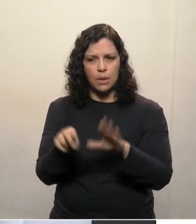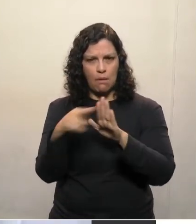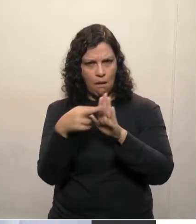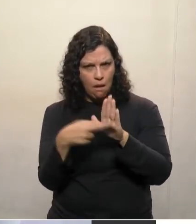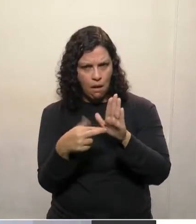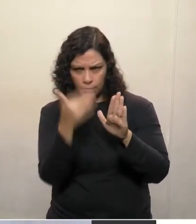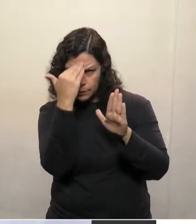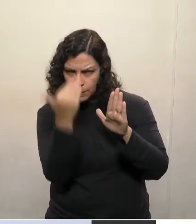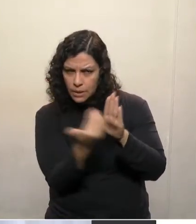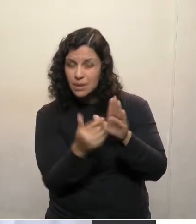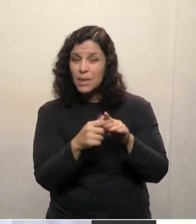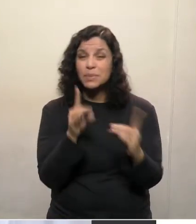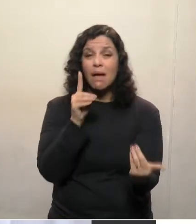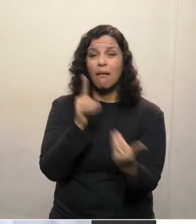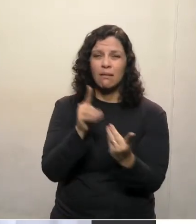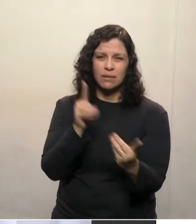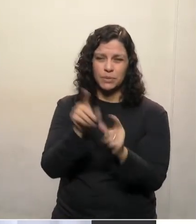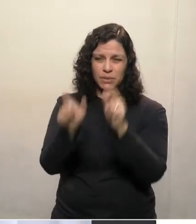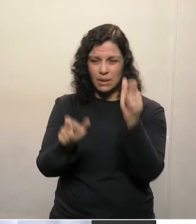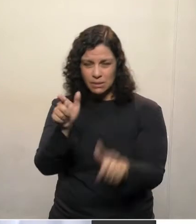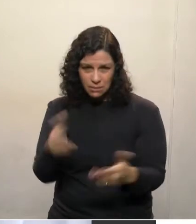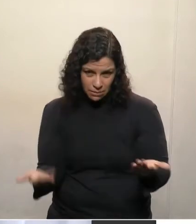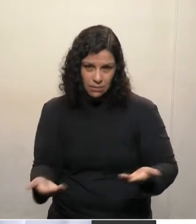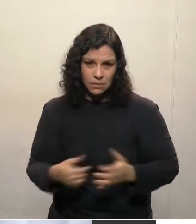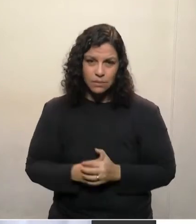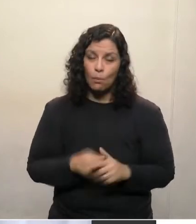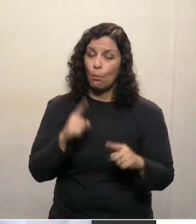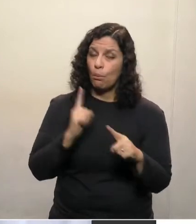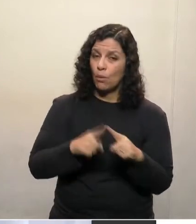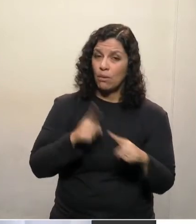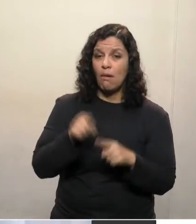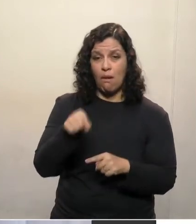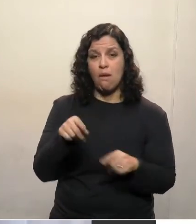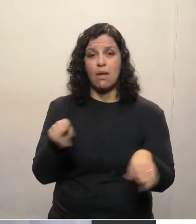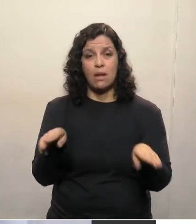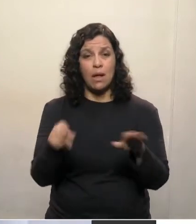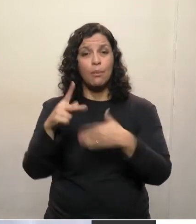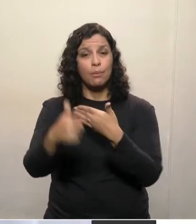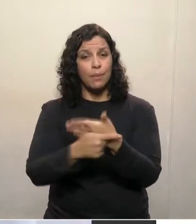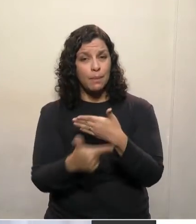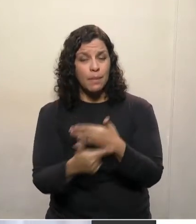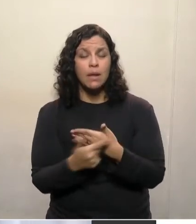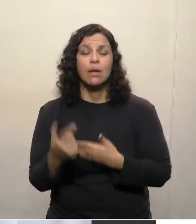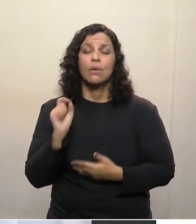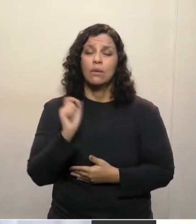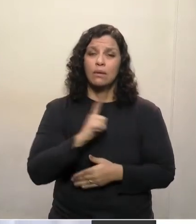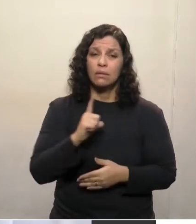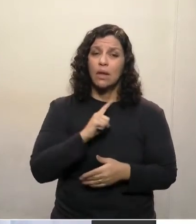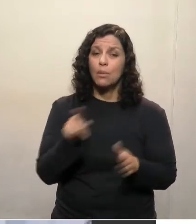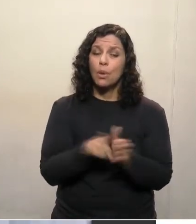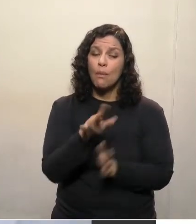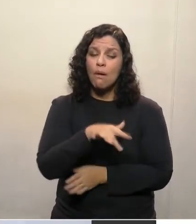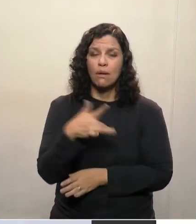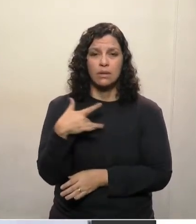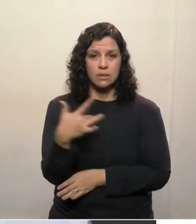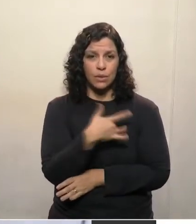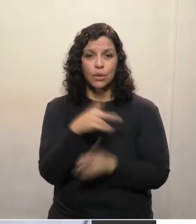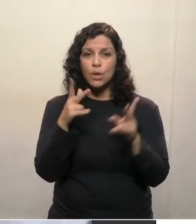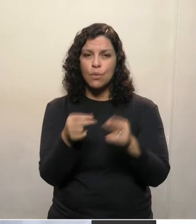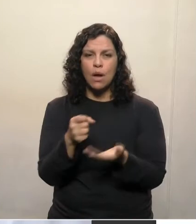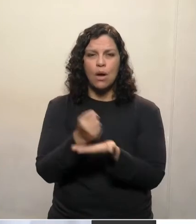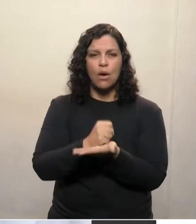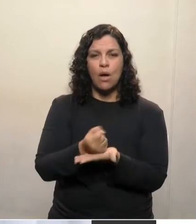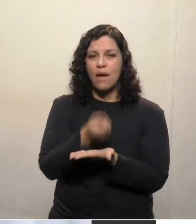rigorosa, mas que atenda as pessoas, porque ela também faz um papel de questão de saúde, assim como as